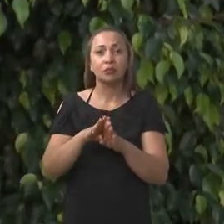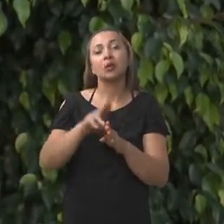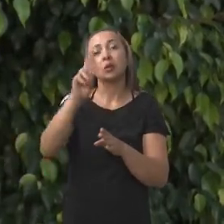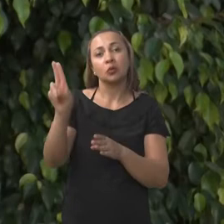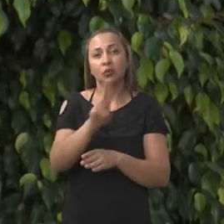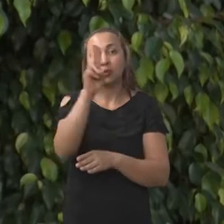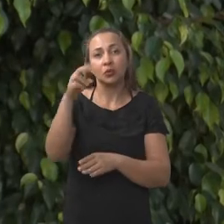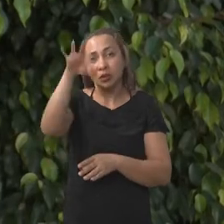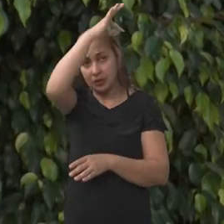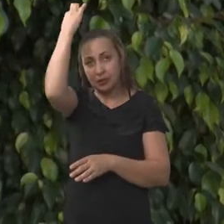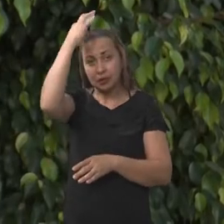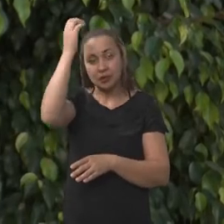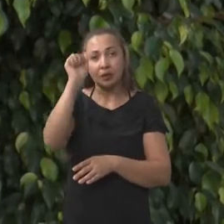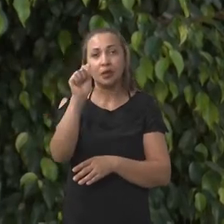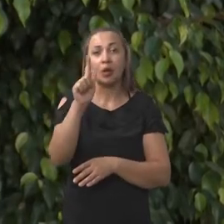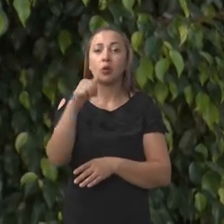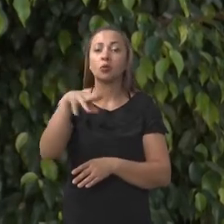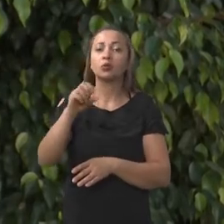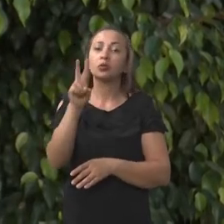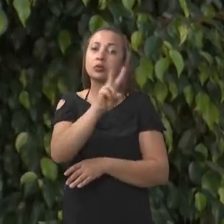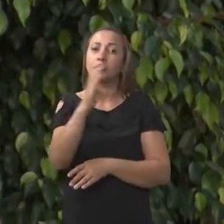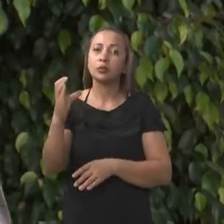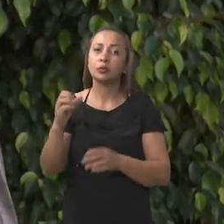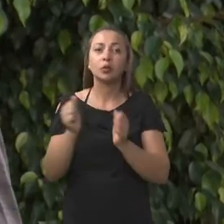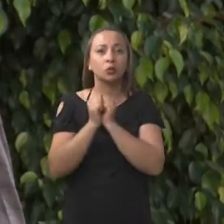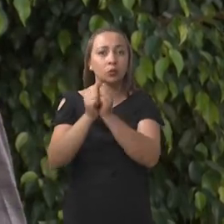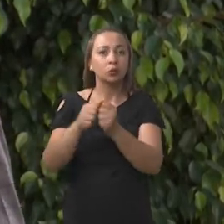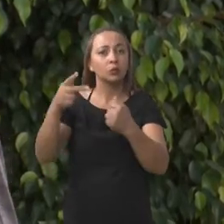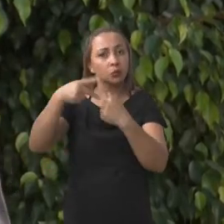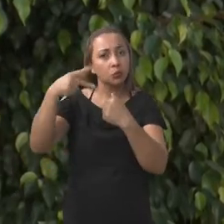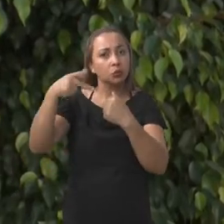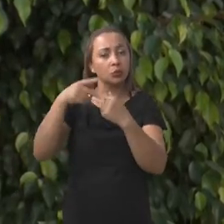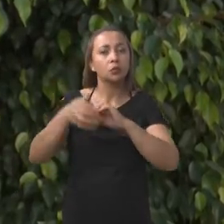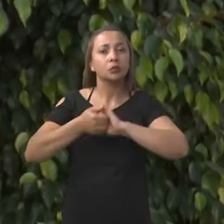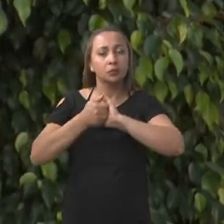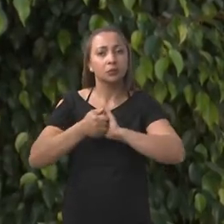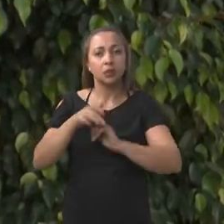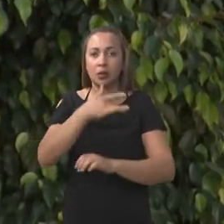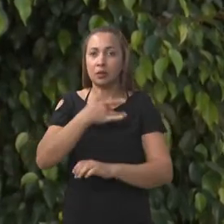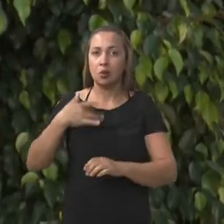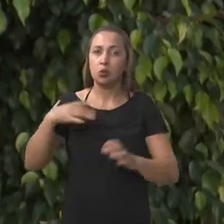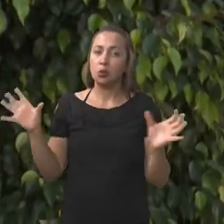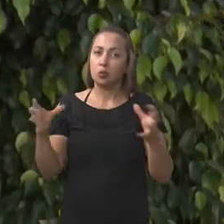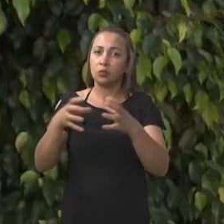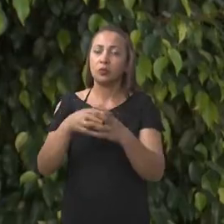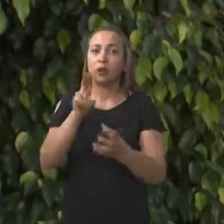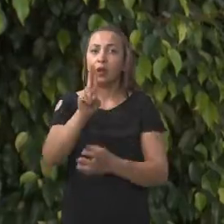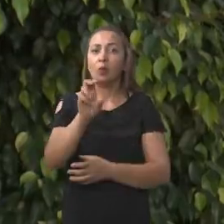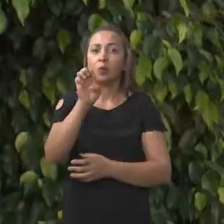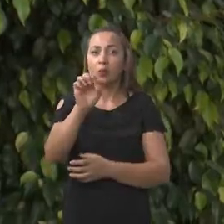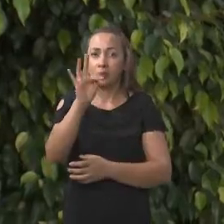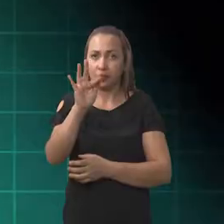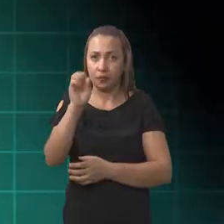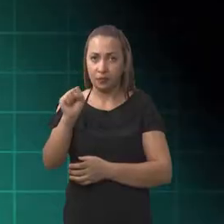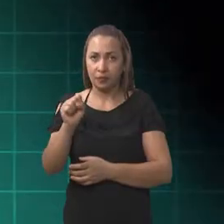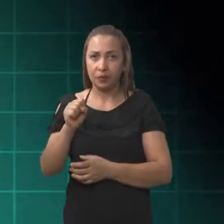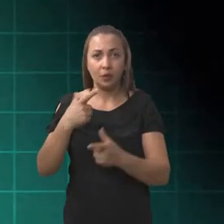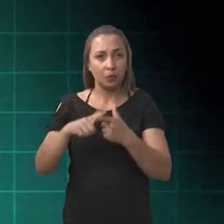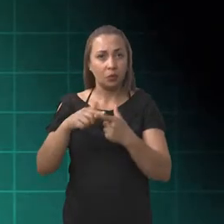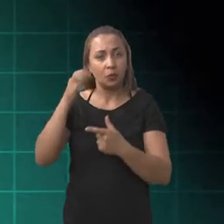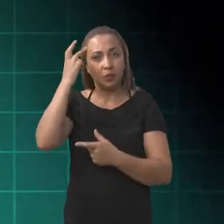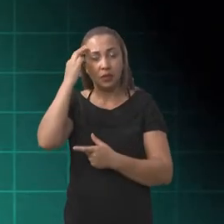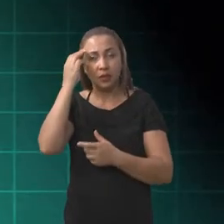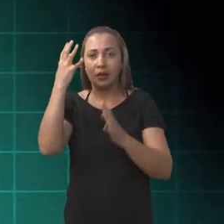Faculdade Santo Agostinho, aqui de Vitória da Conquista, além da nossa parceria com o Programa de Pós-Graduação em Saúde Coletiva da Uefs. Os